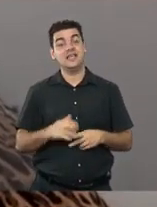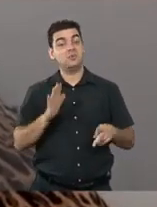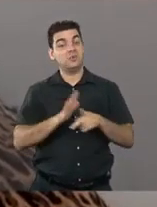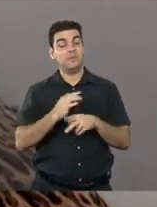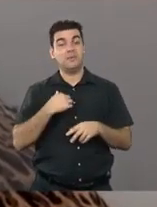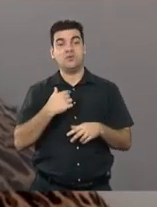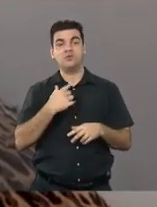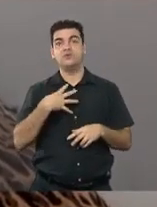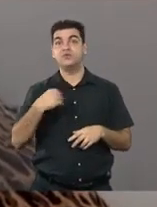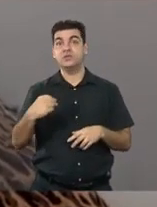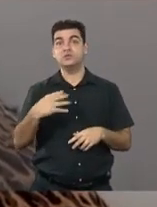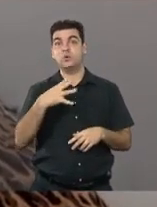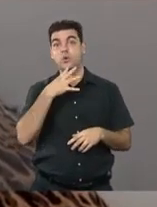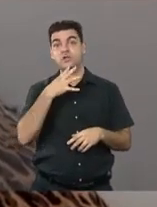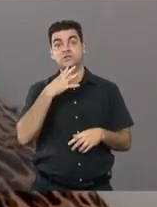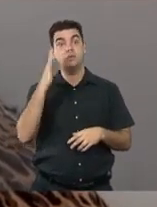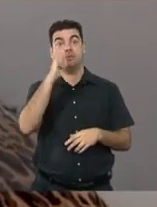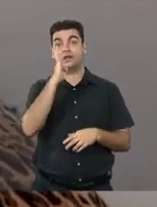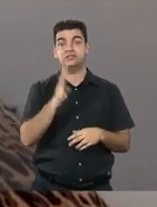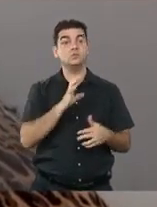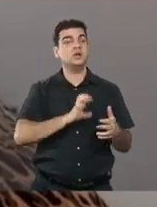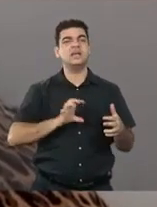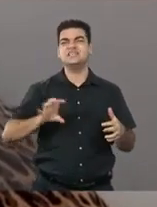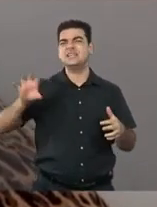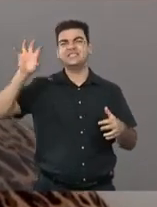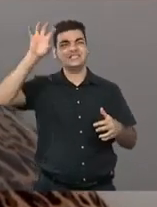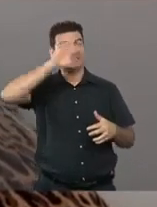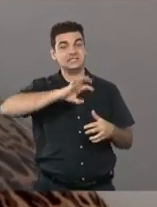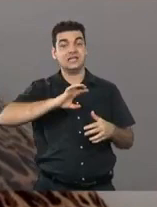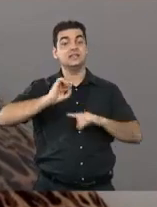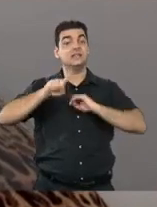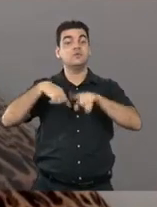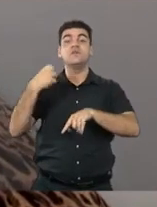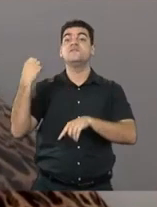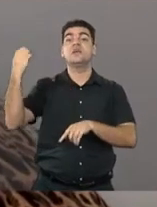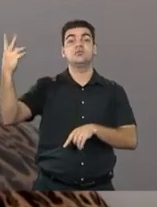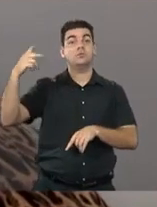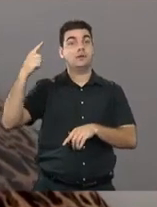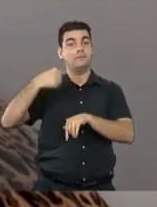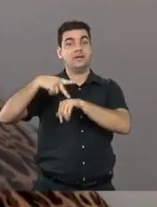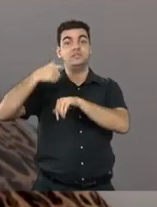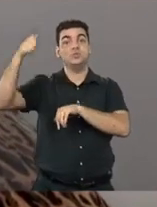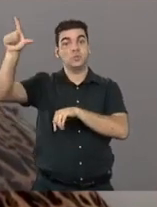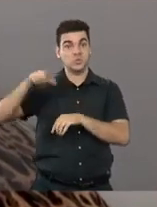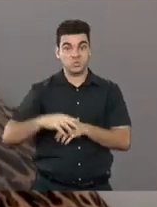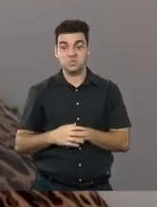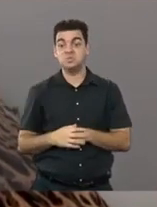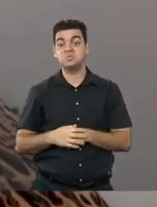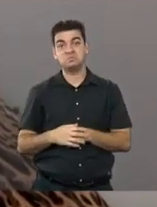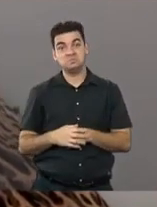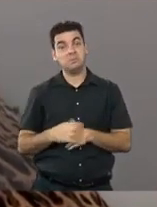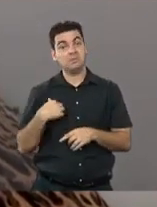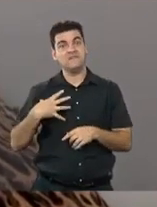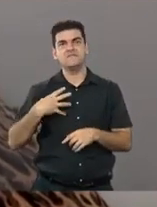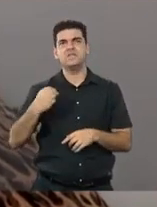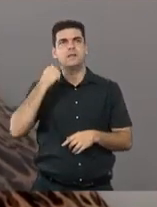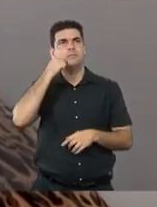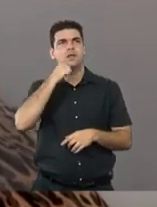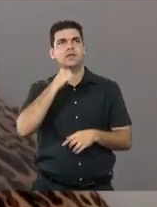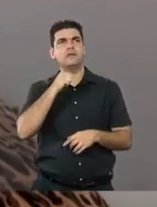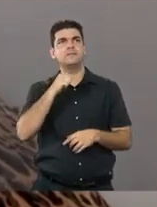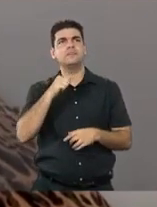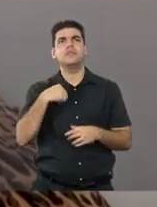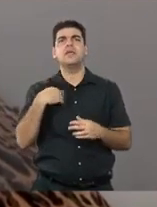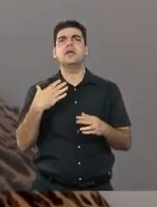Meus filhos conheceram o Brasil antes de ir para fora do Brasil. Minha filha, muito nova, foi resgatar a cozinha brasileira. Tem cinco